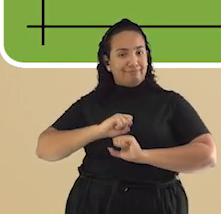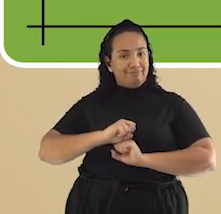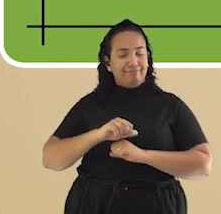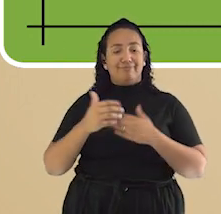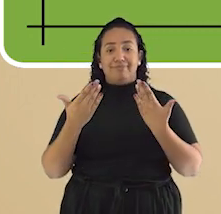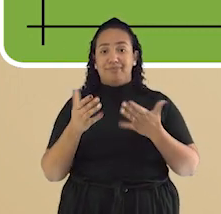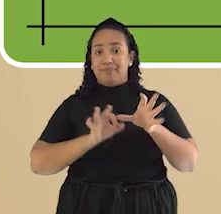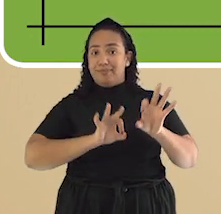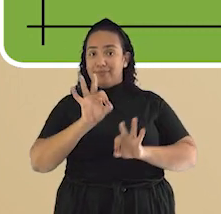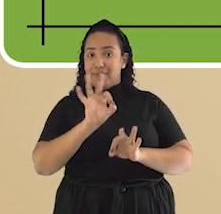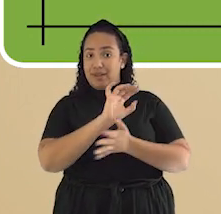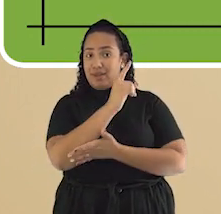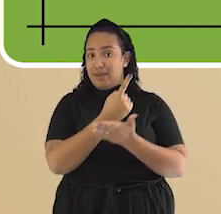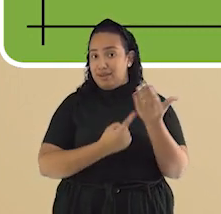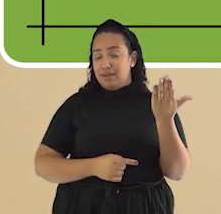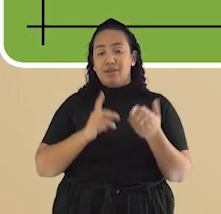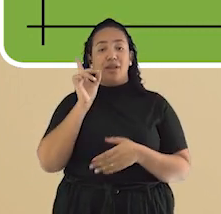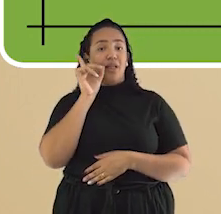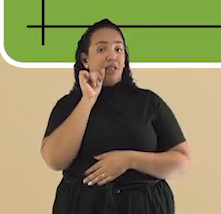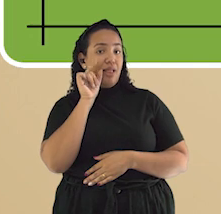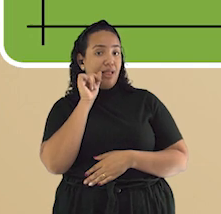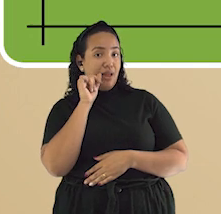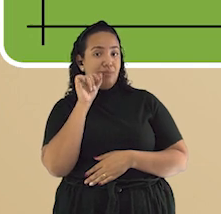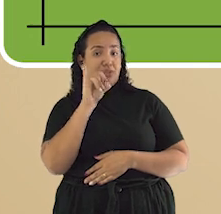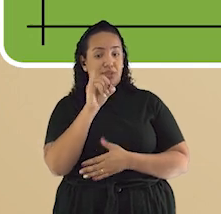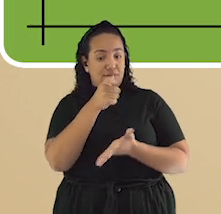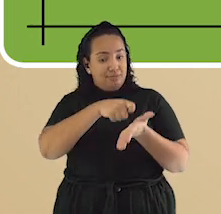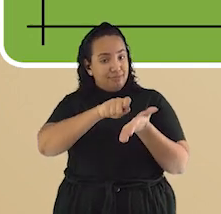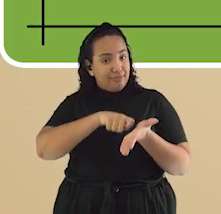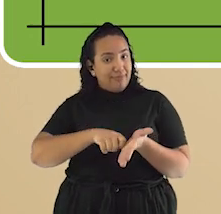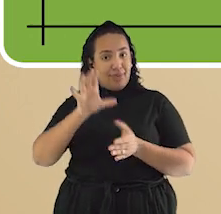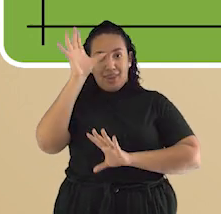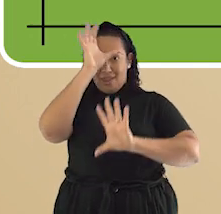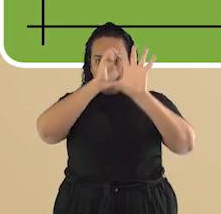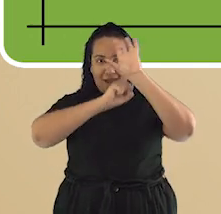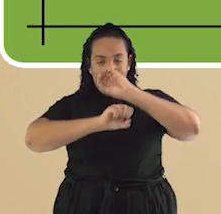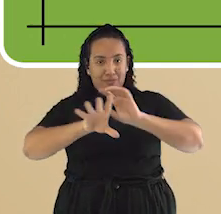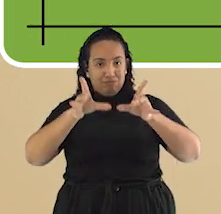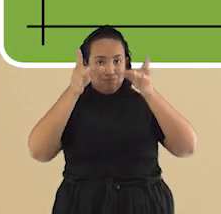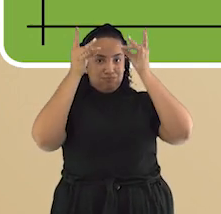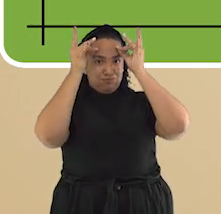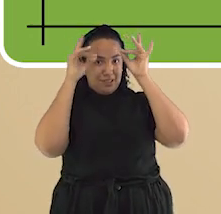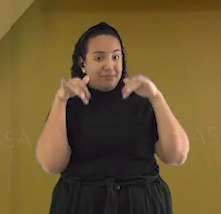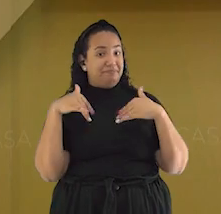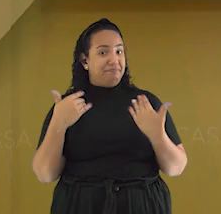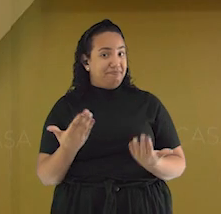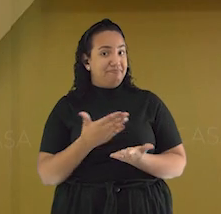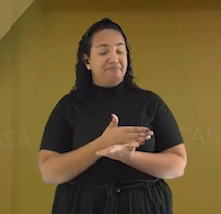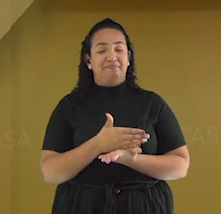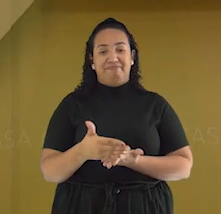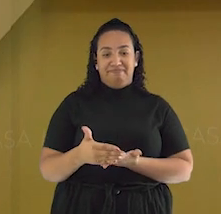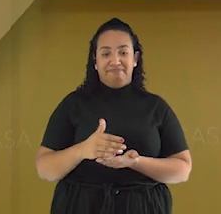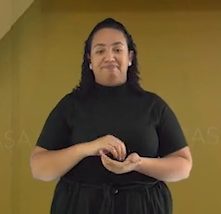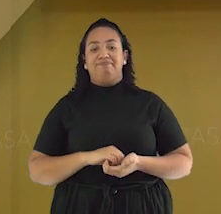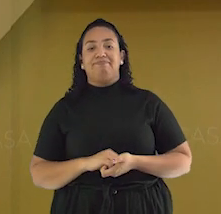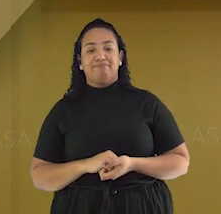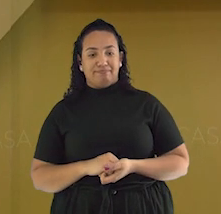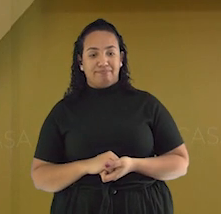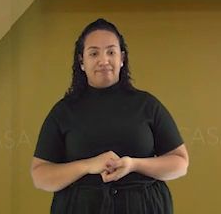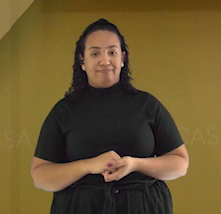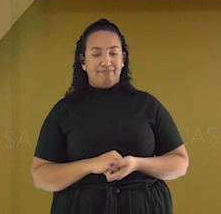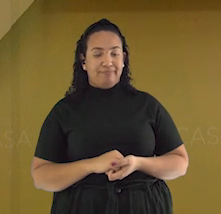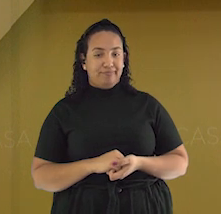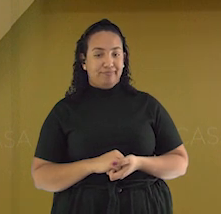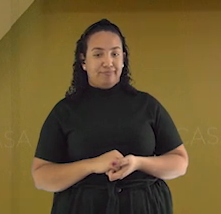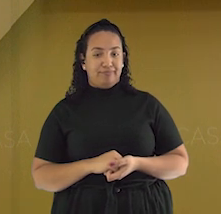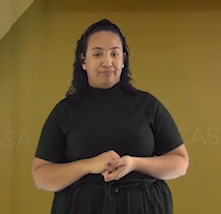lápis e seu caderno. Porque escrevo, logo aprenda. E então, vamos começar? Gente, falar das relações pelas